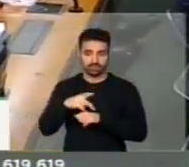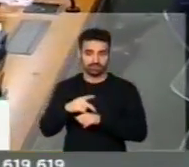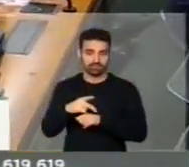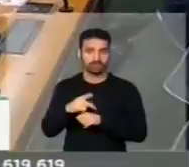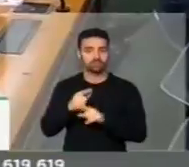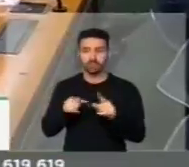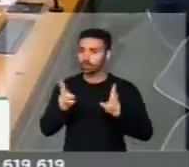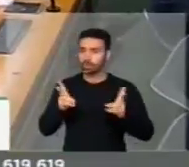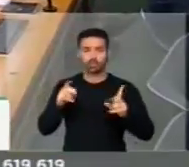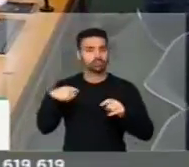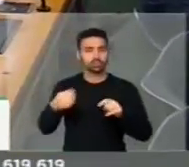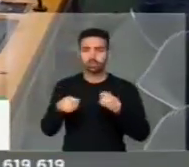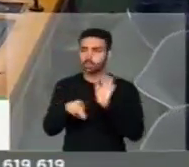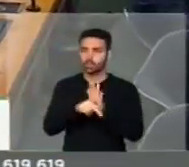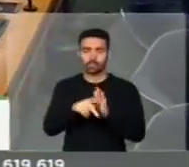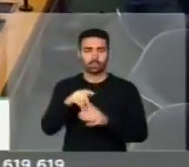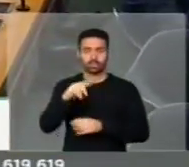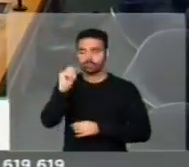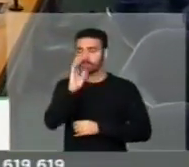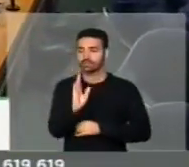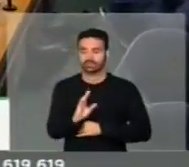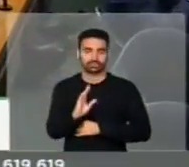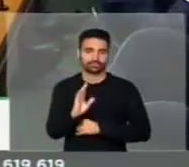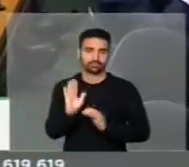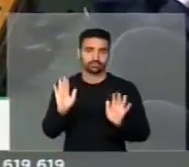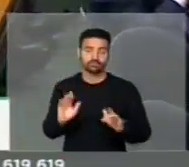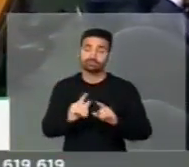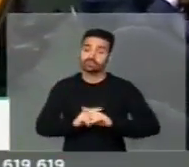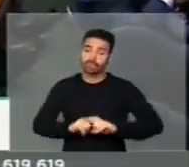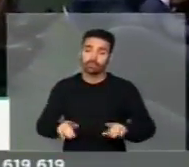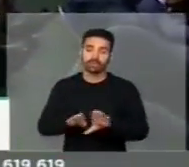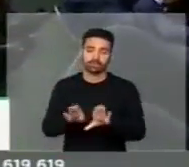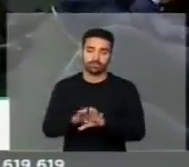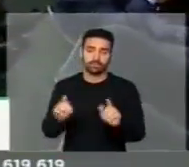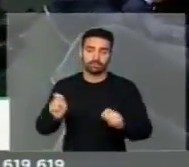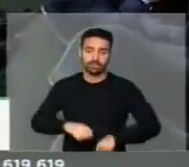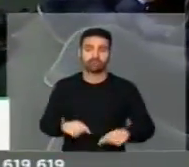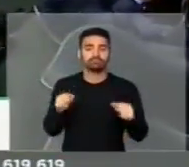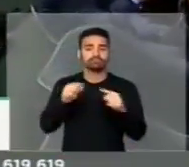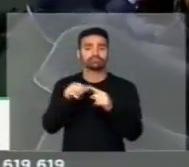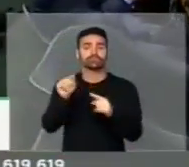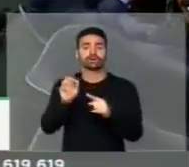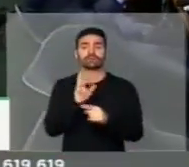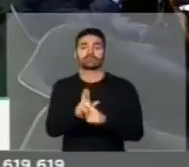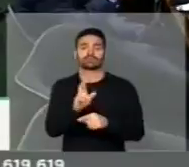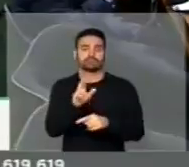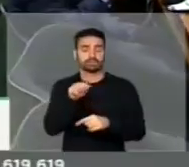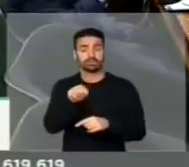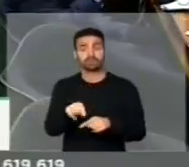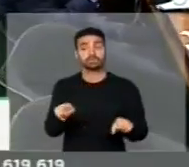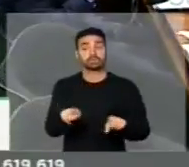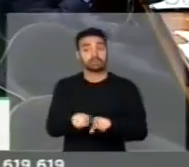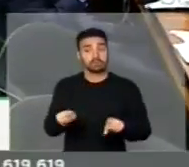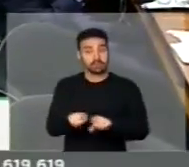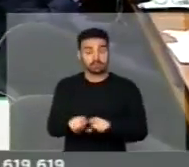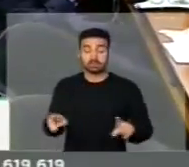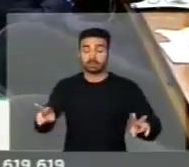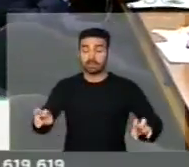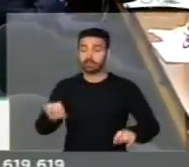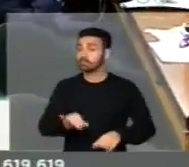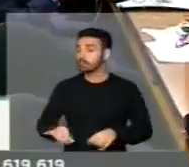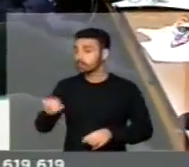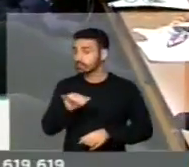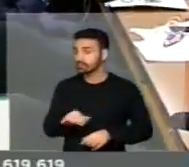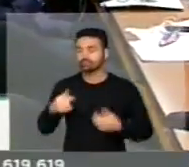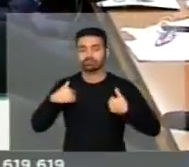ser brasileiros por estarem fora dos seus territórios, mas sim podem ser representados. Isso também é um tema importante, onde